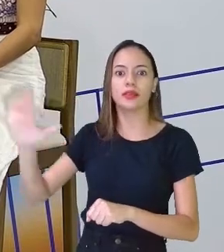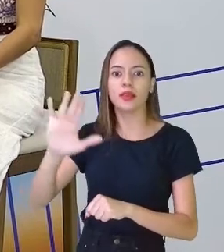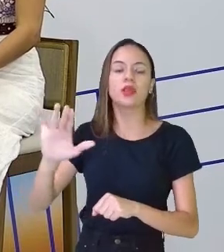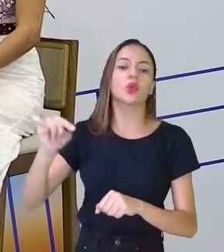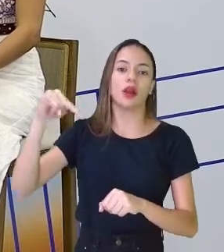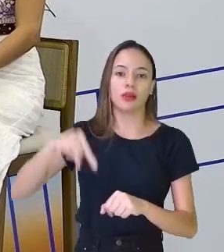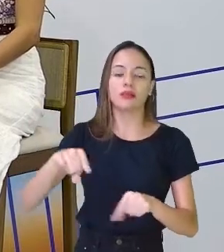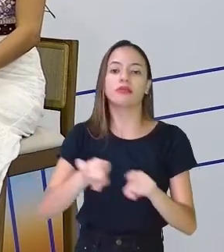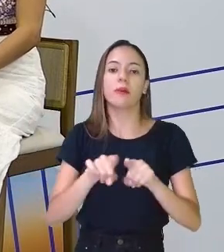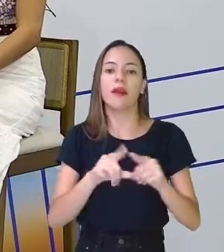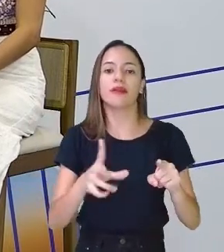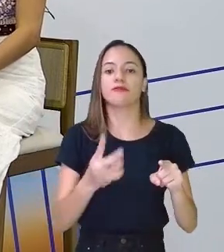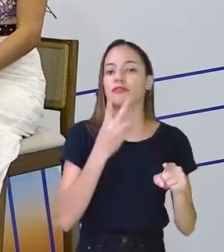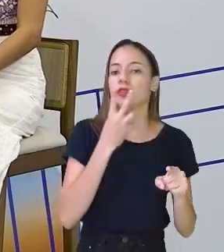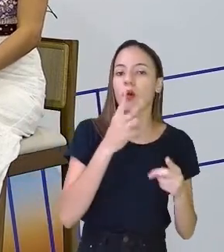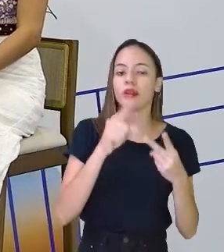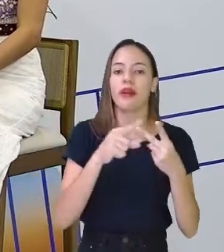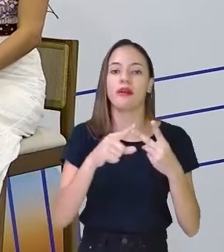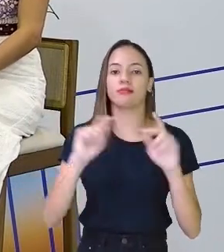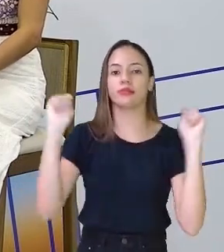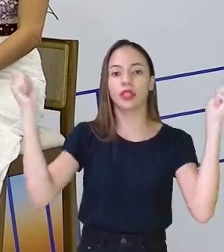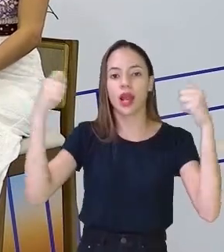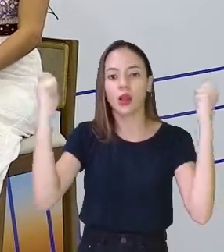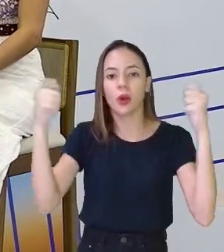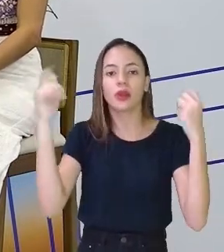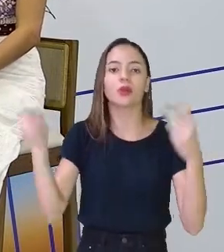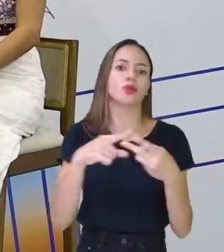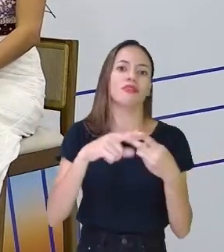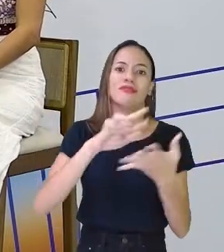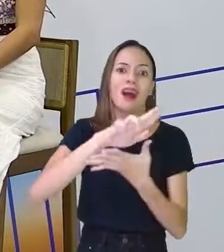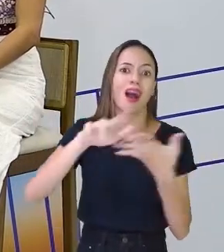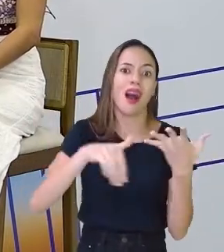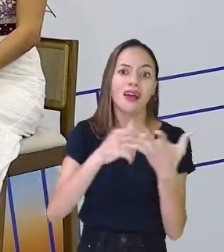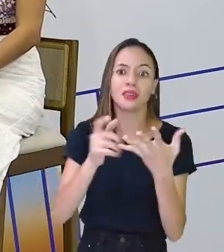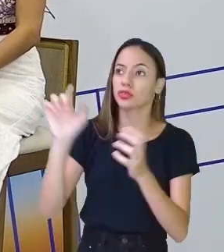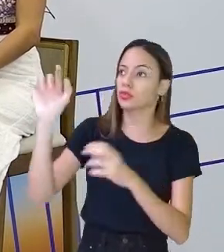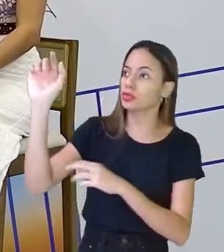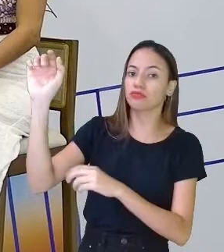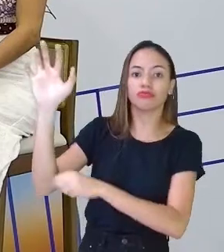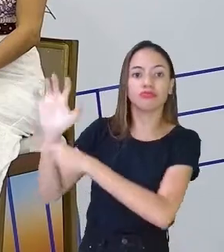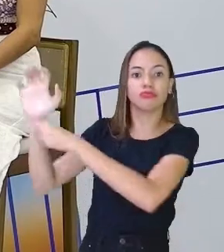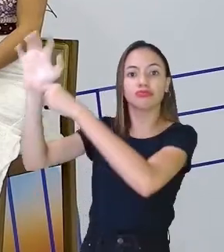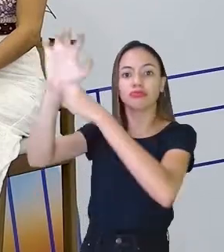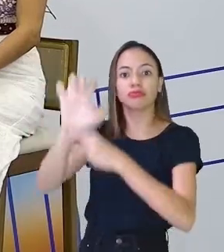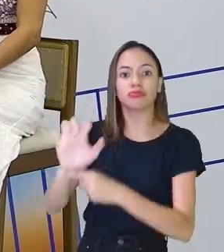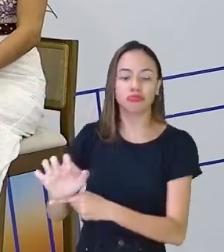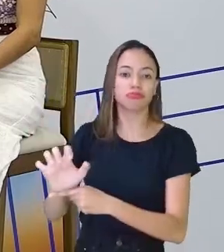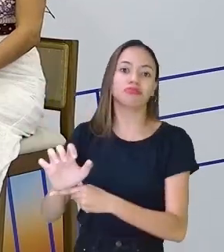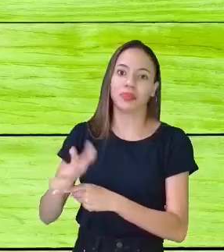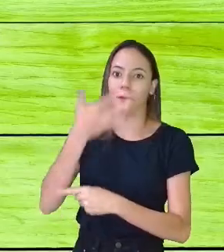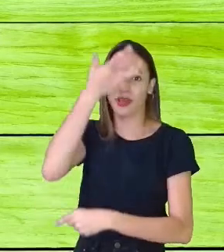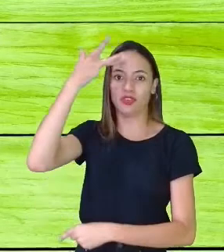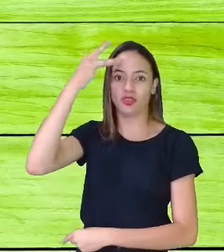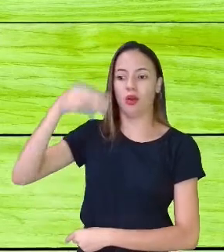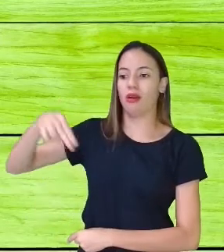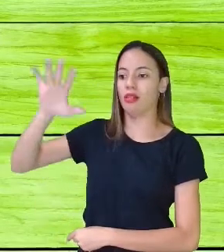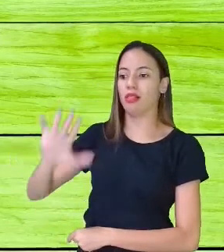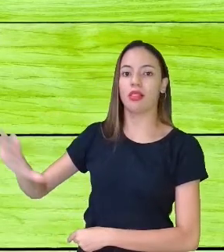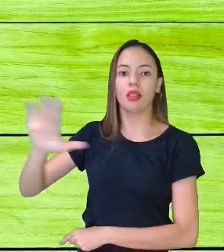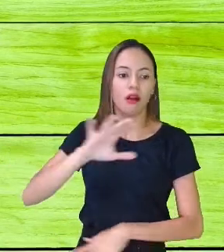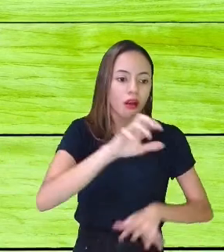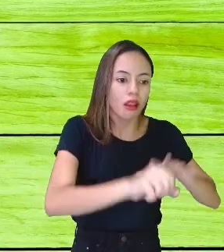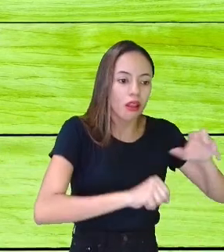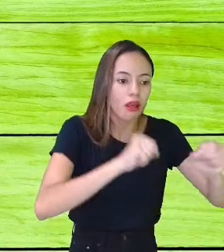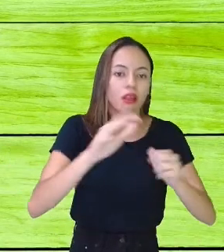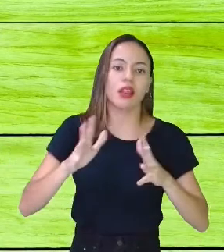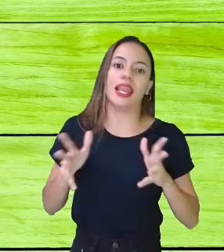Vitória, de Santatão, de Caruaru, de todo canto do estado. Foi lá e o nordestino, a nordestina, tirou o óleo e limpou